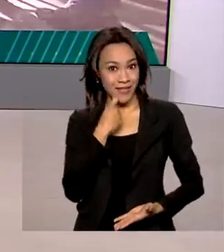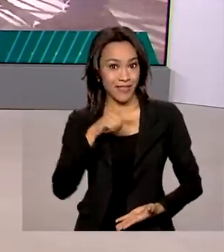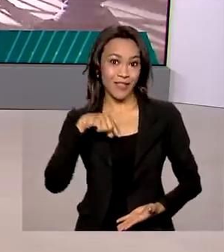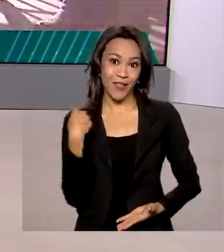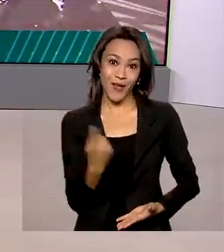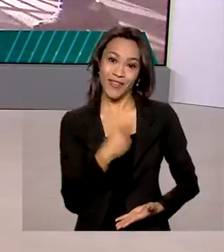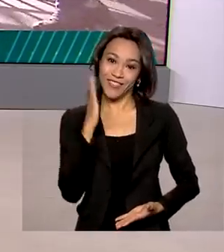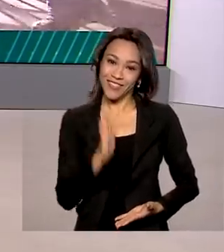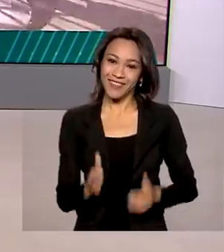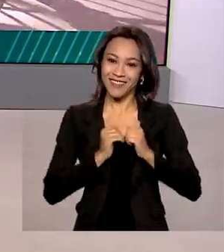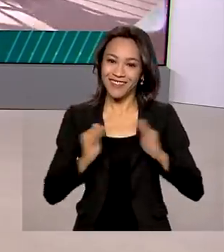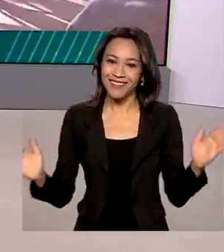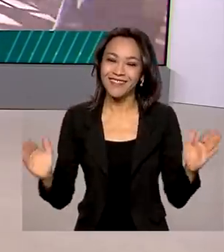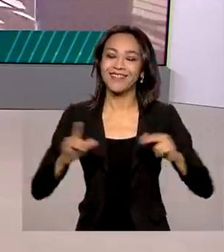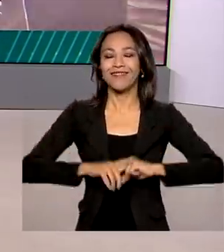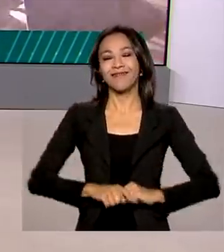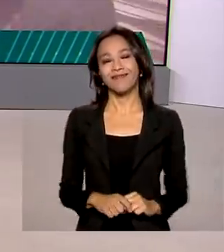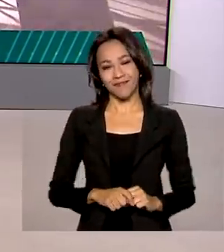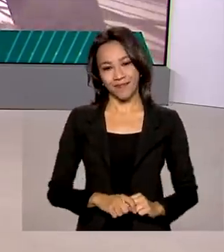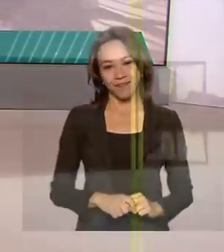O Brasil em Dia está começando.